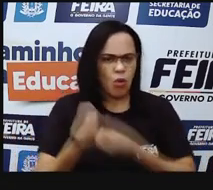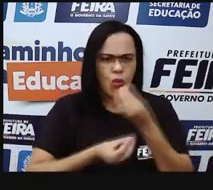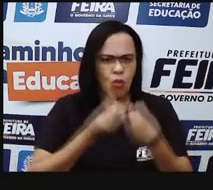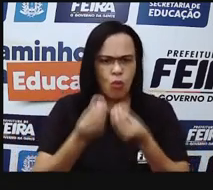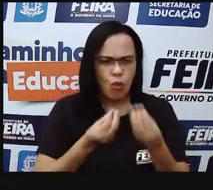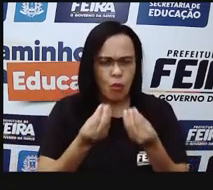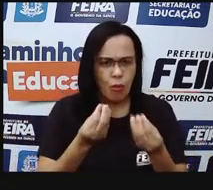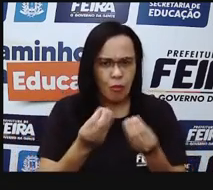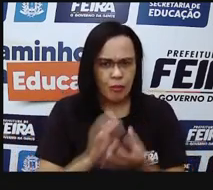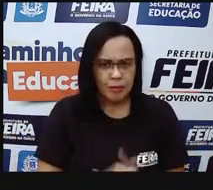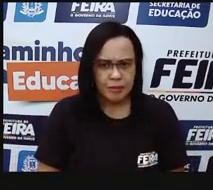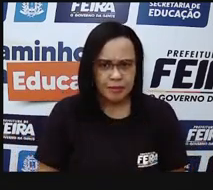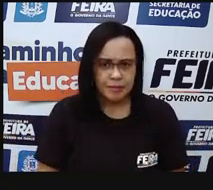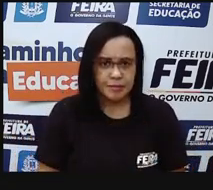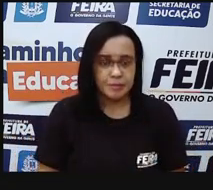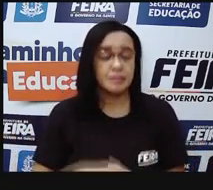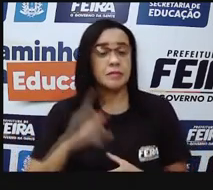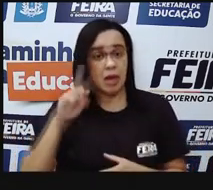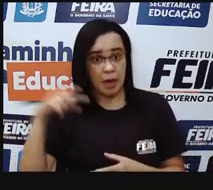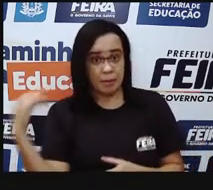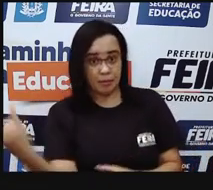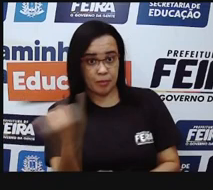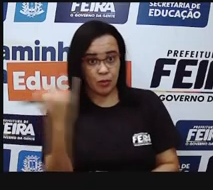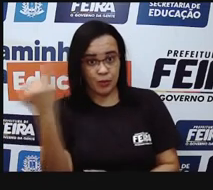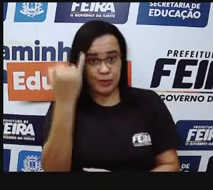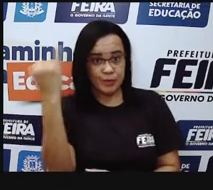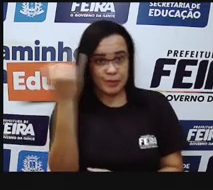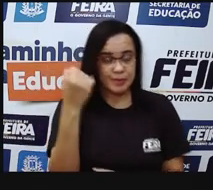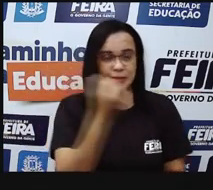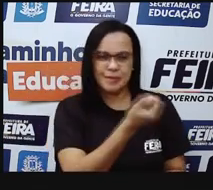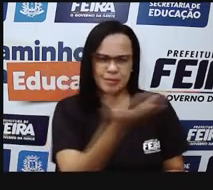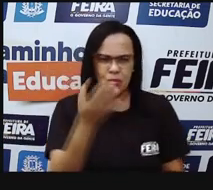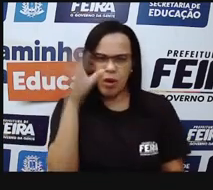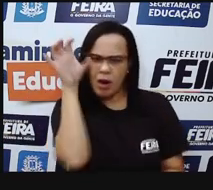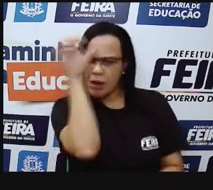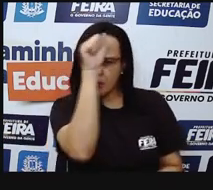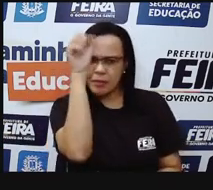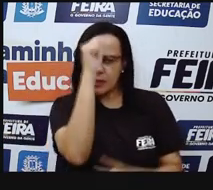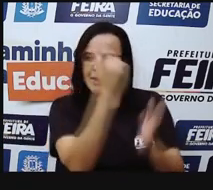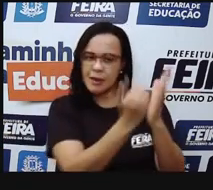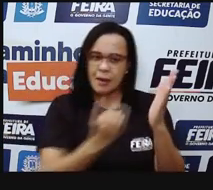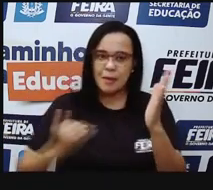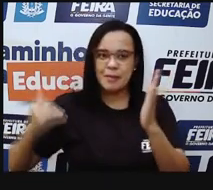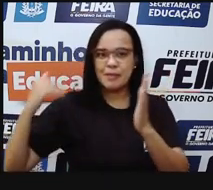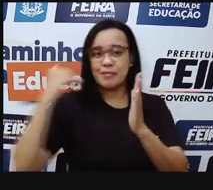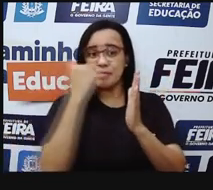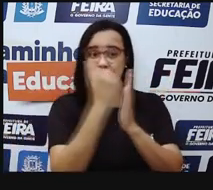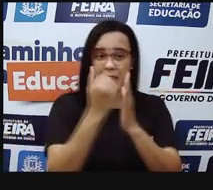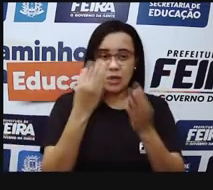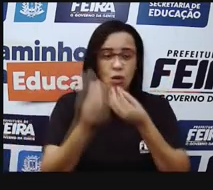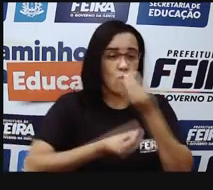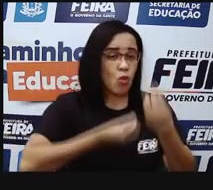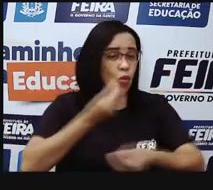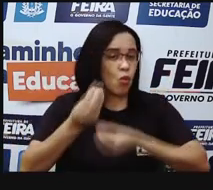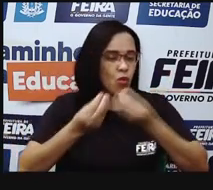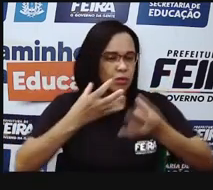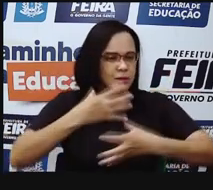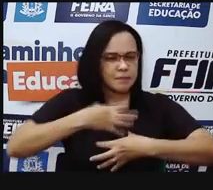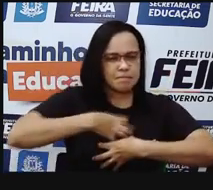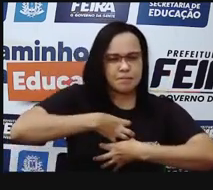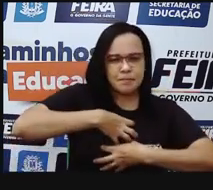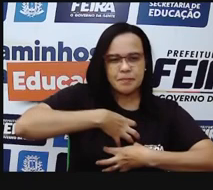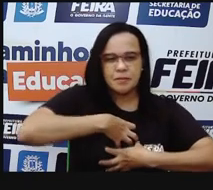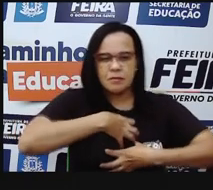especializadas, que são importantes, para que a gente entenda um pouco mais sobre como eu consigo sentir,